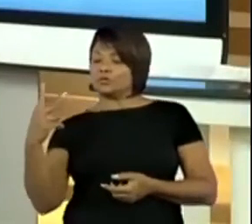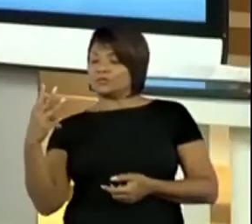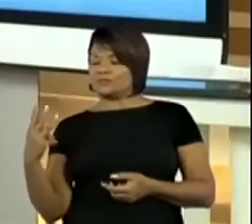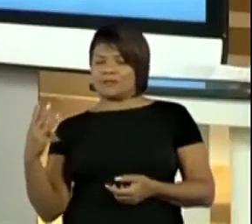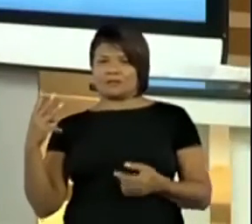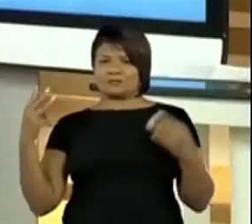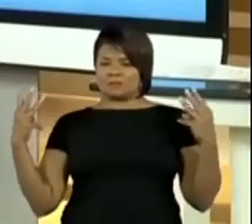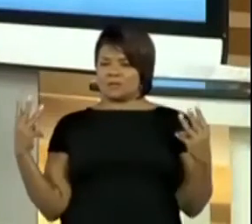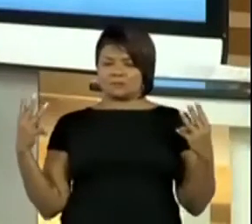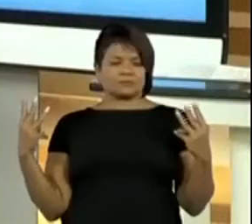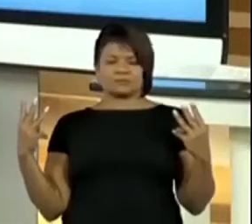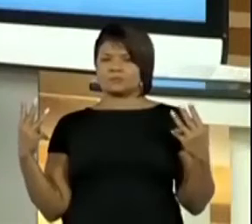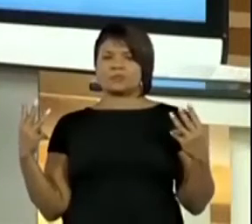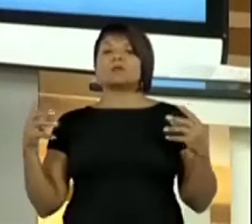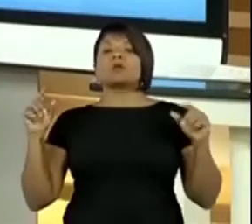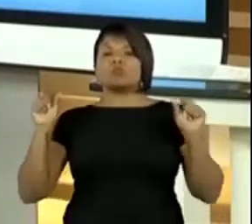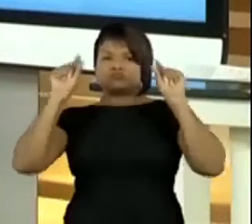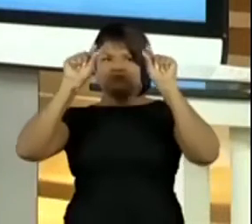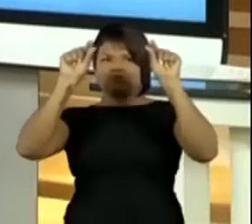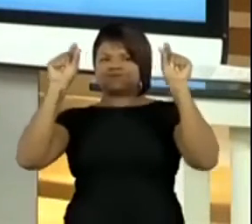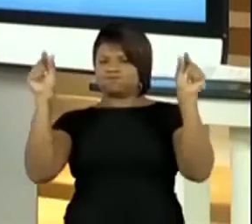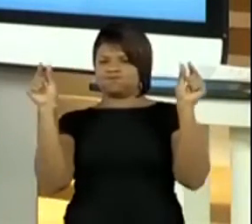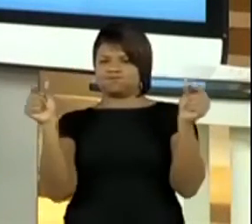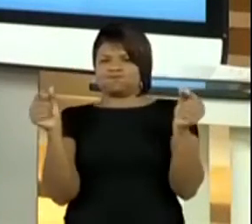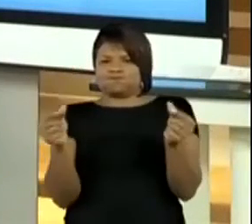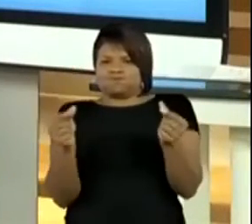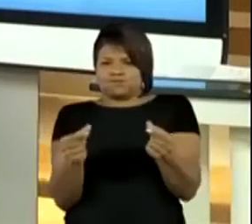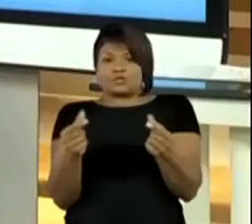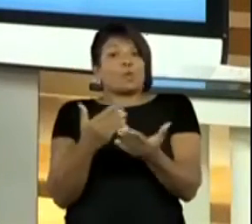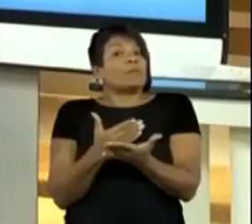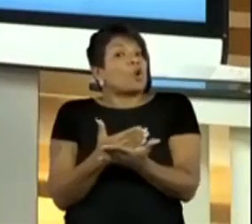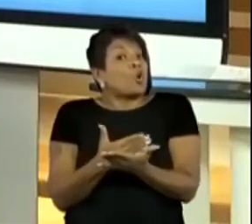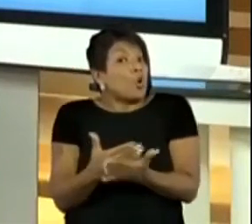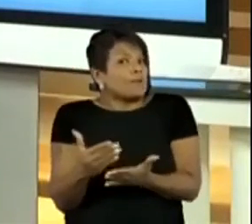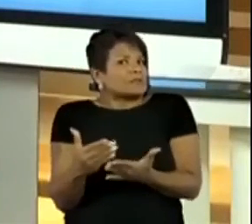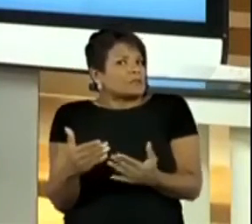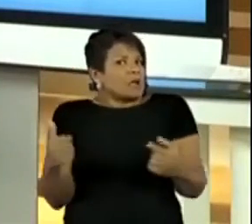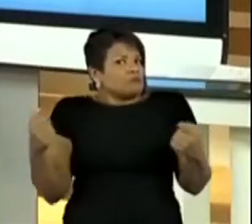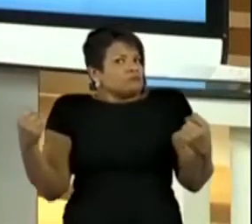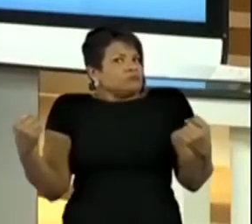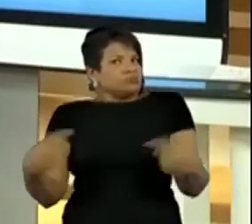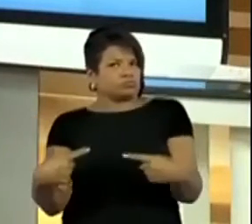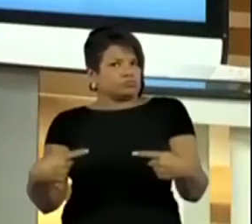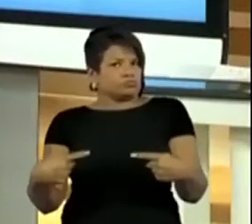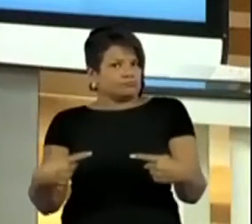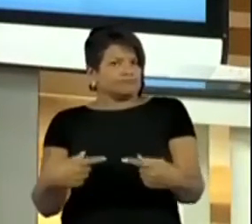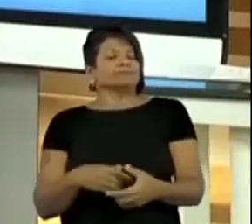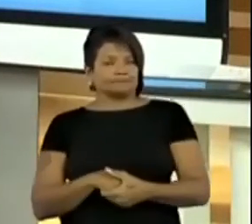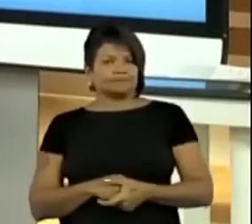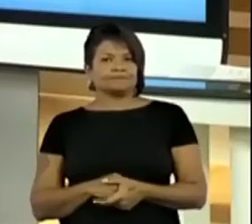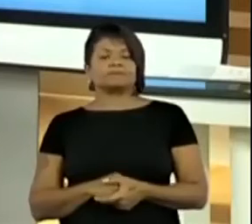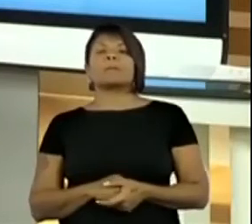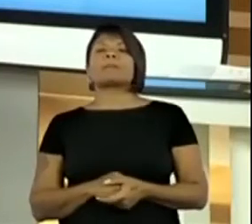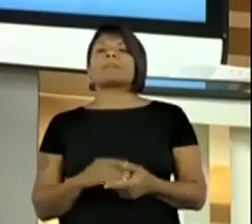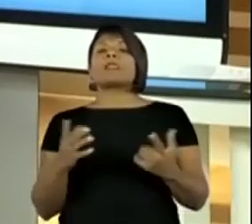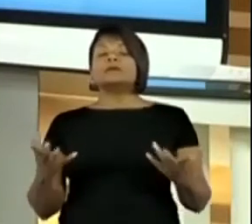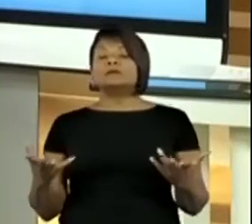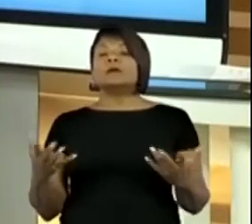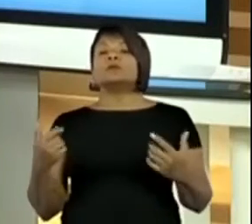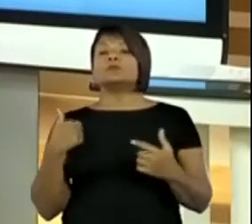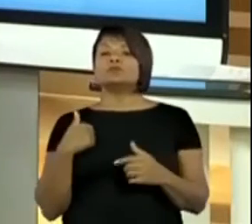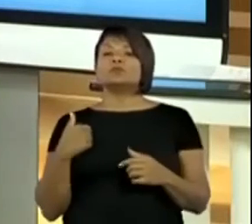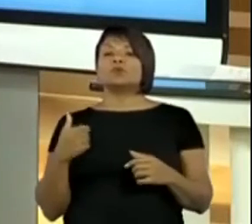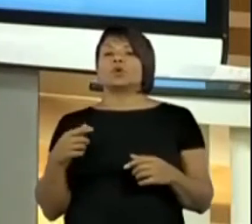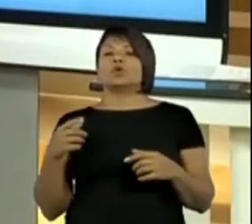essa é a posição inicial do jogo, tá? Então, se eu estou desse lado, eu sou a vermelha,